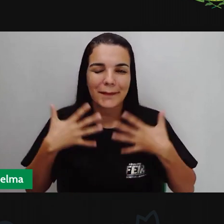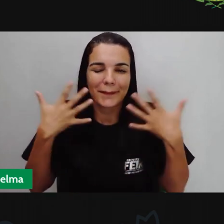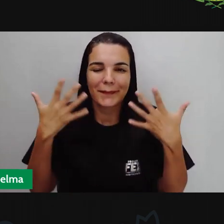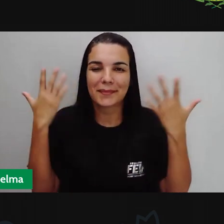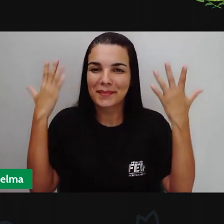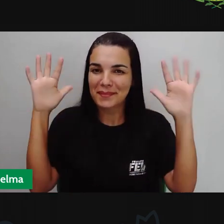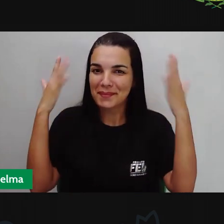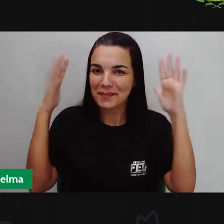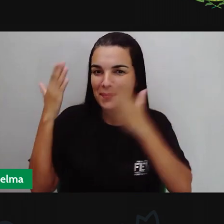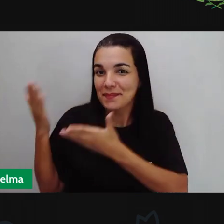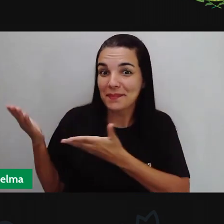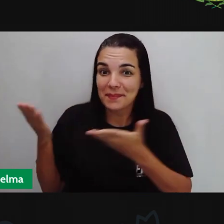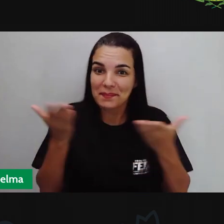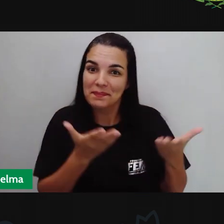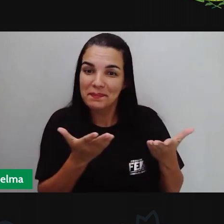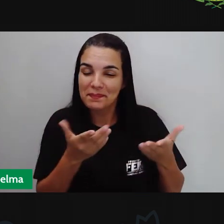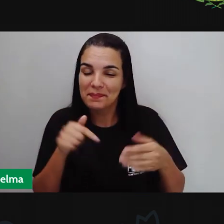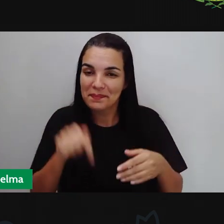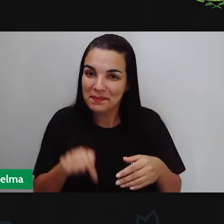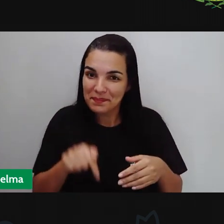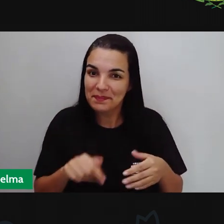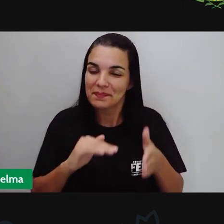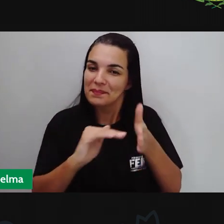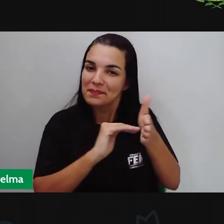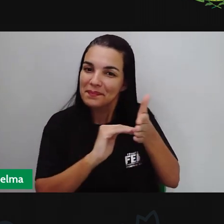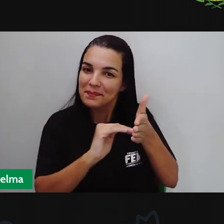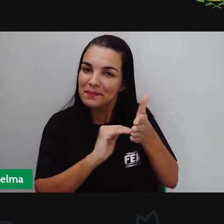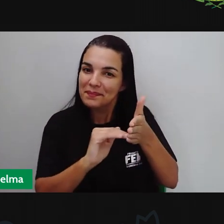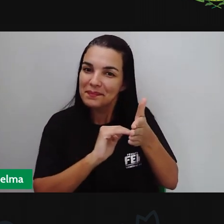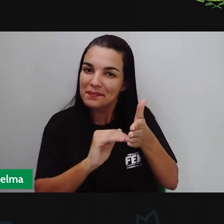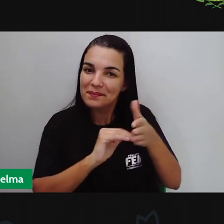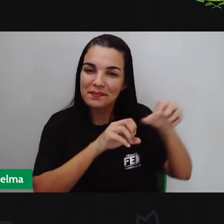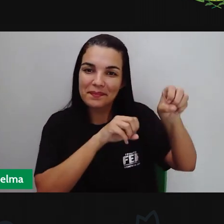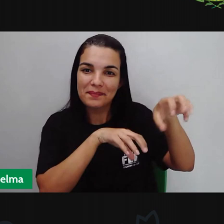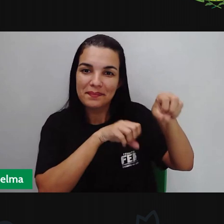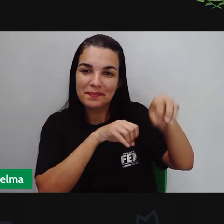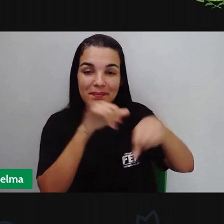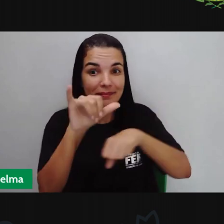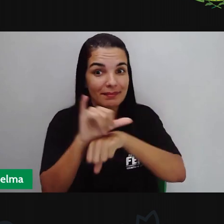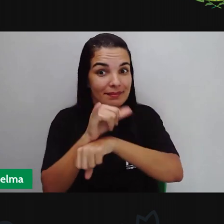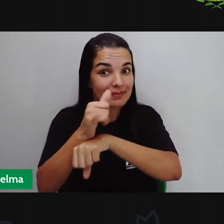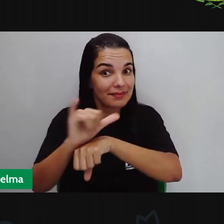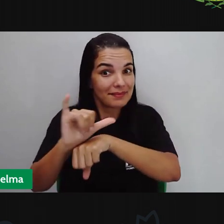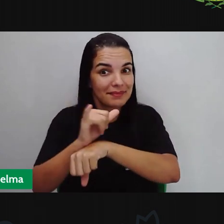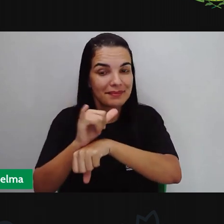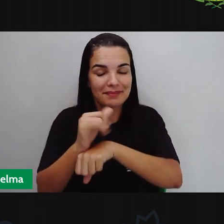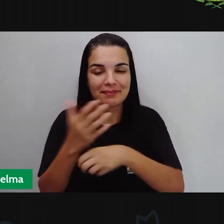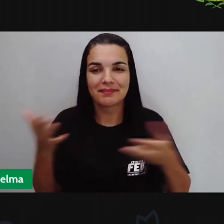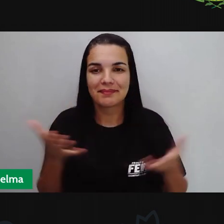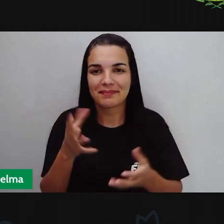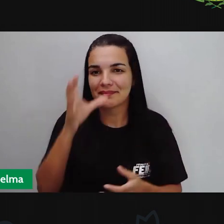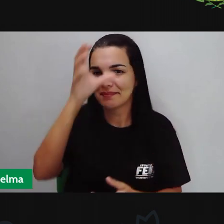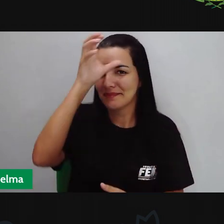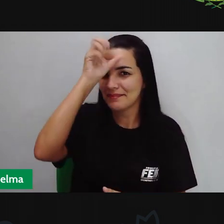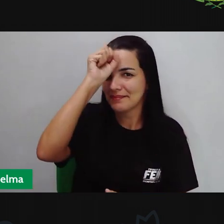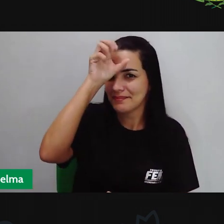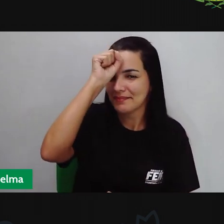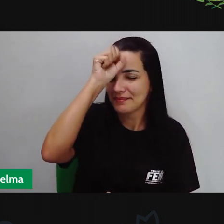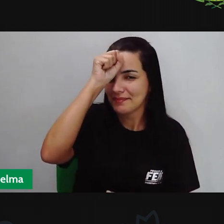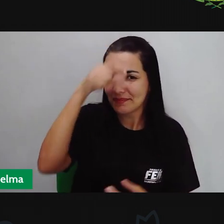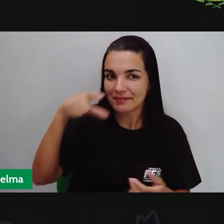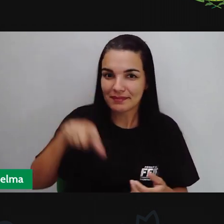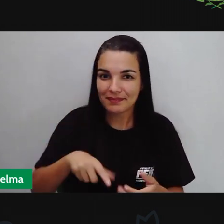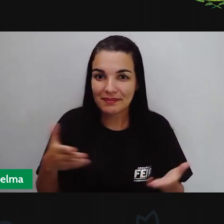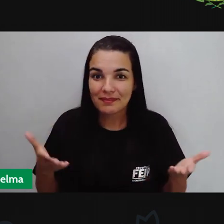alegria que a gente recebe vocês aqui no nosso canal para mais um momento de muito aprendizado. Hoje nós